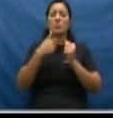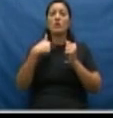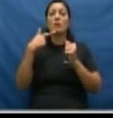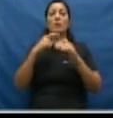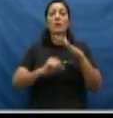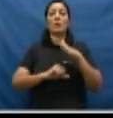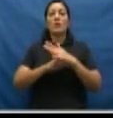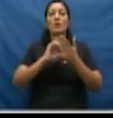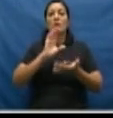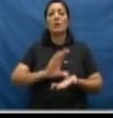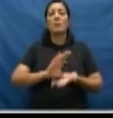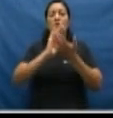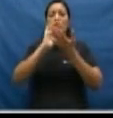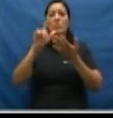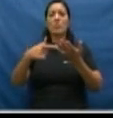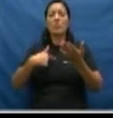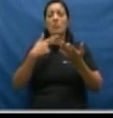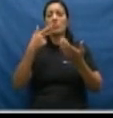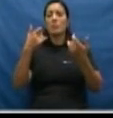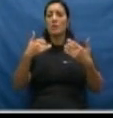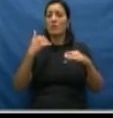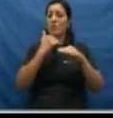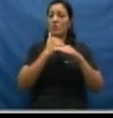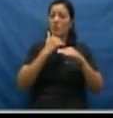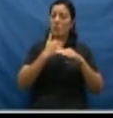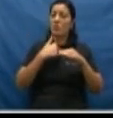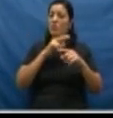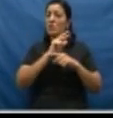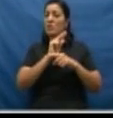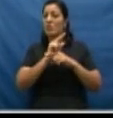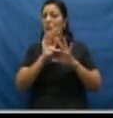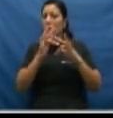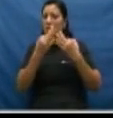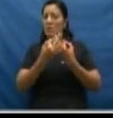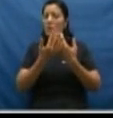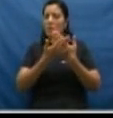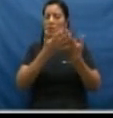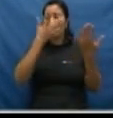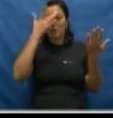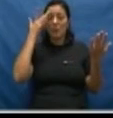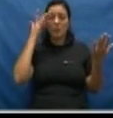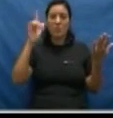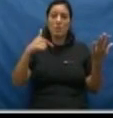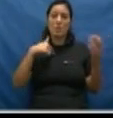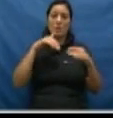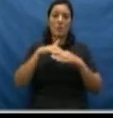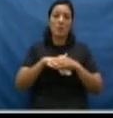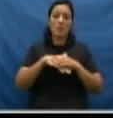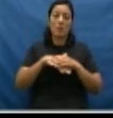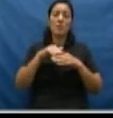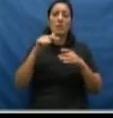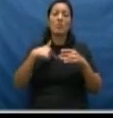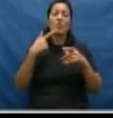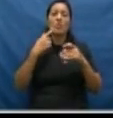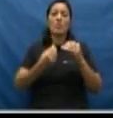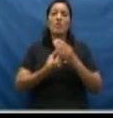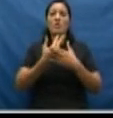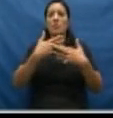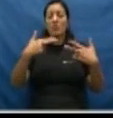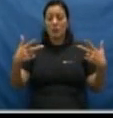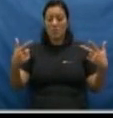baseado na Constituição, que fala da igualdade e da proteção à família das pessoas dentro do lar, que se tem que criar